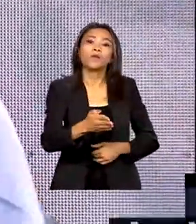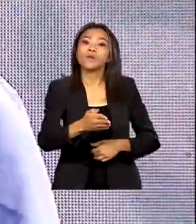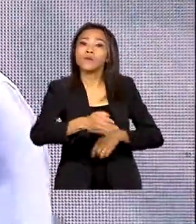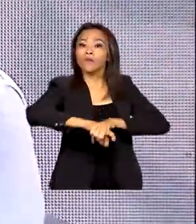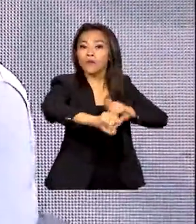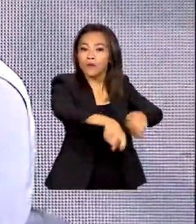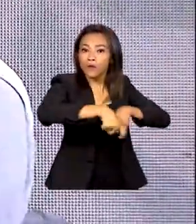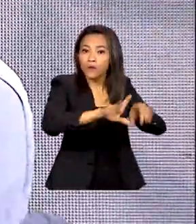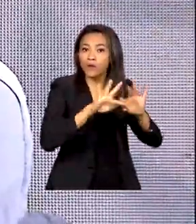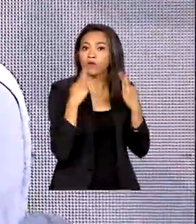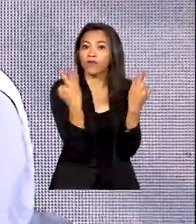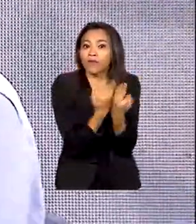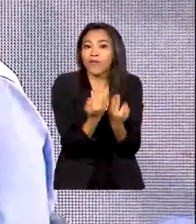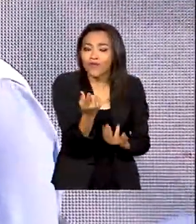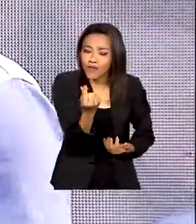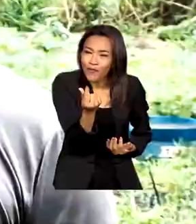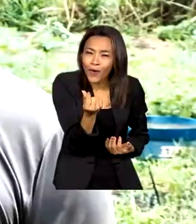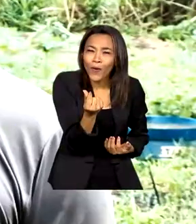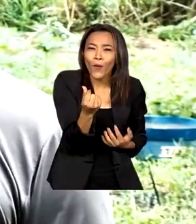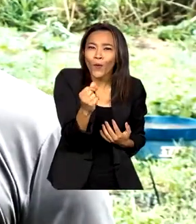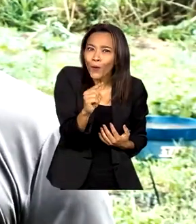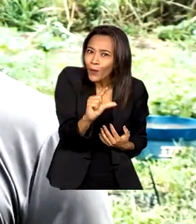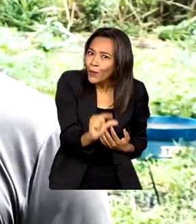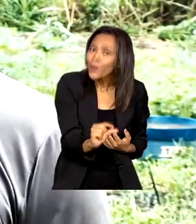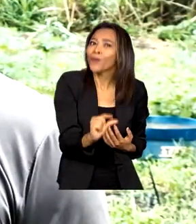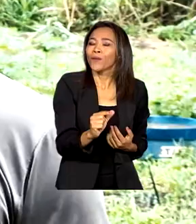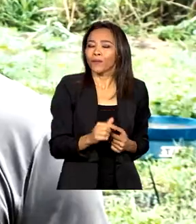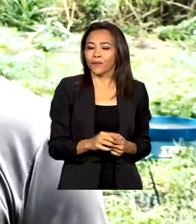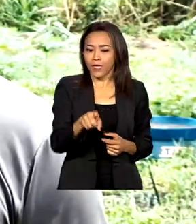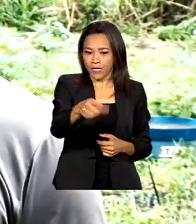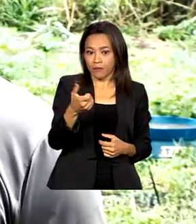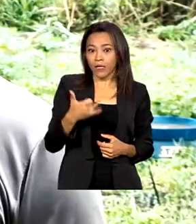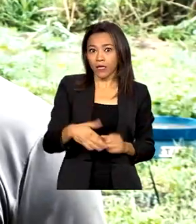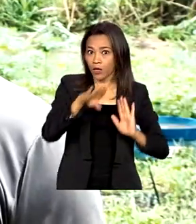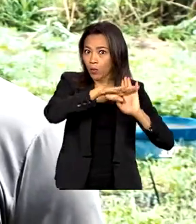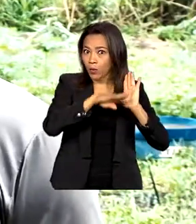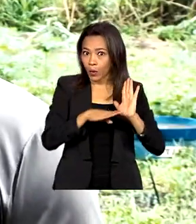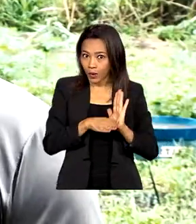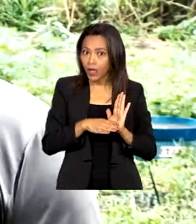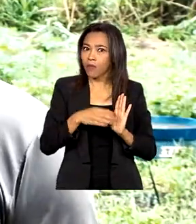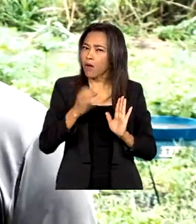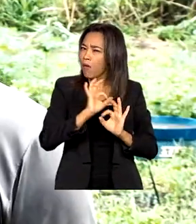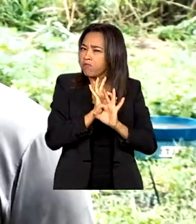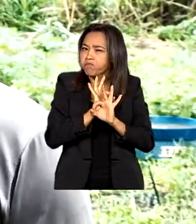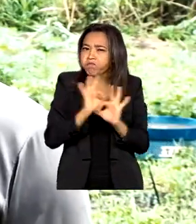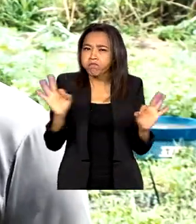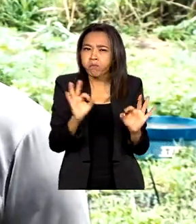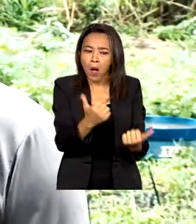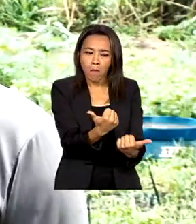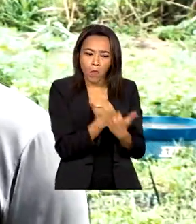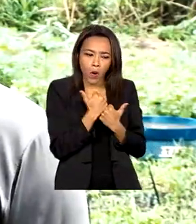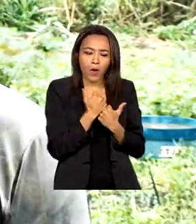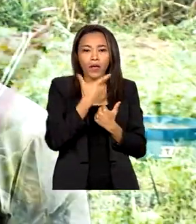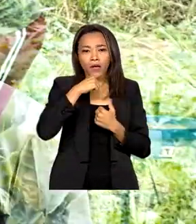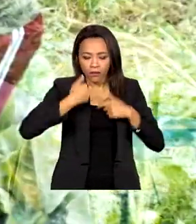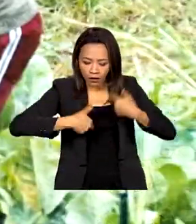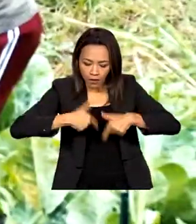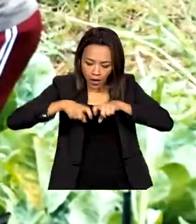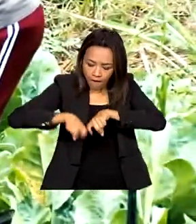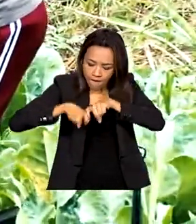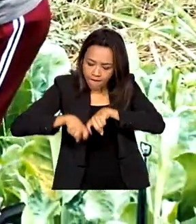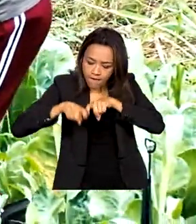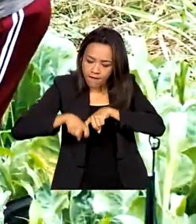a preço de mercado. É um programa de mão dupla. Ela fortalece o agricultor que está no campo